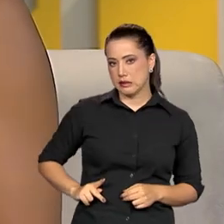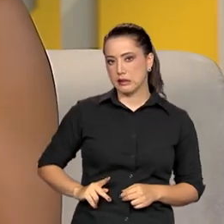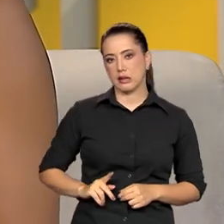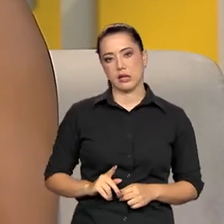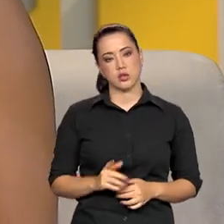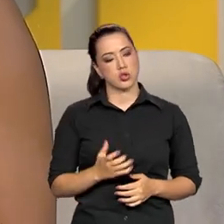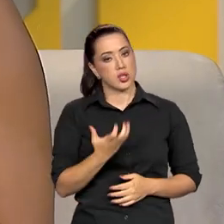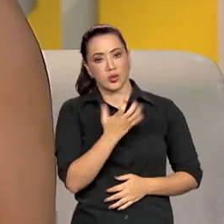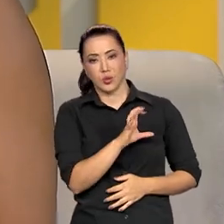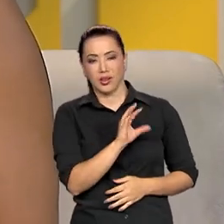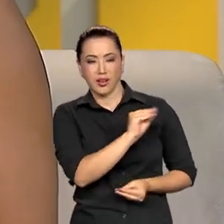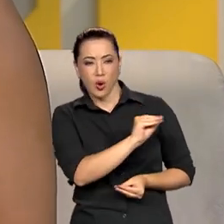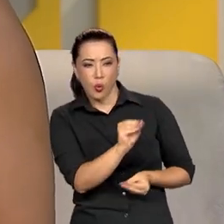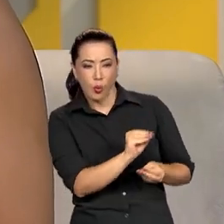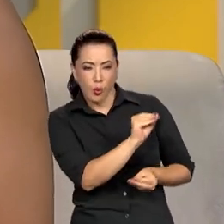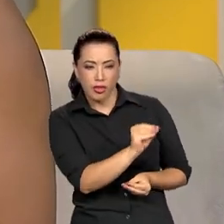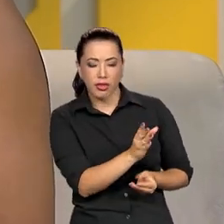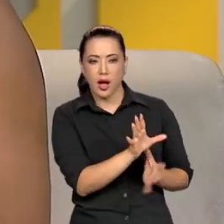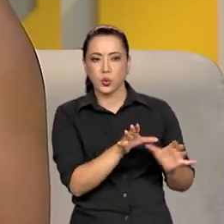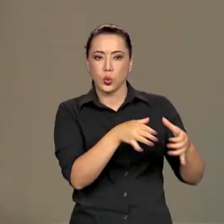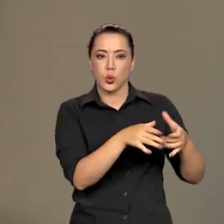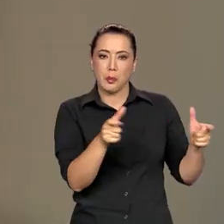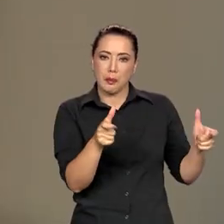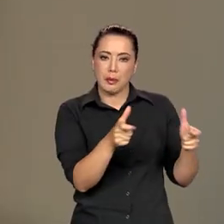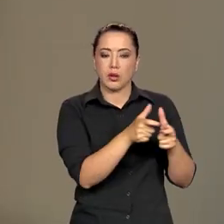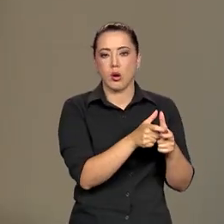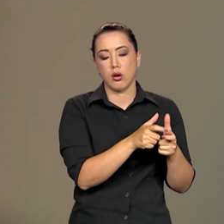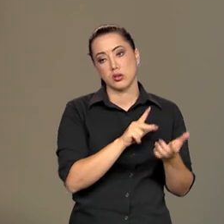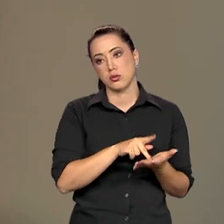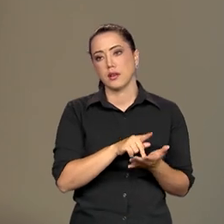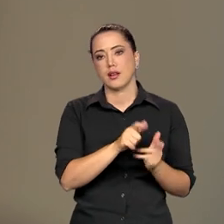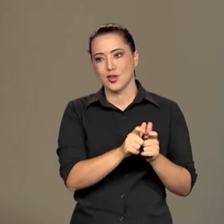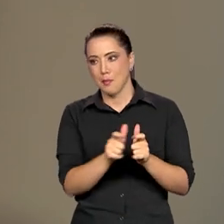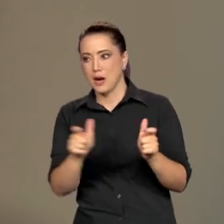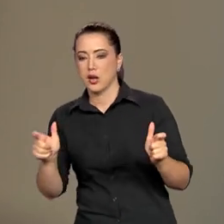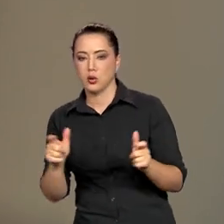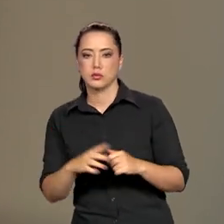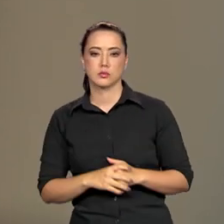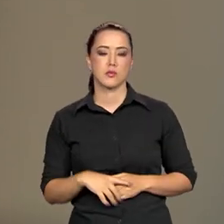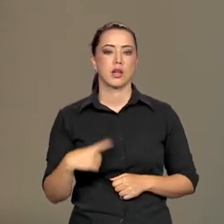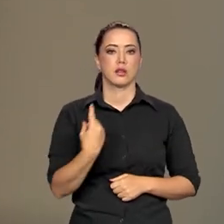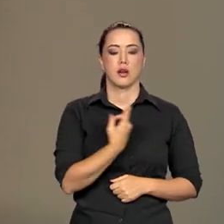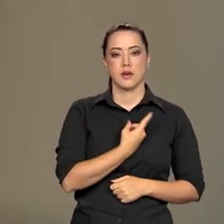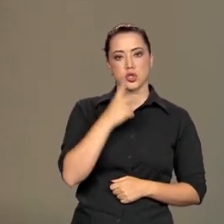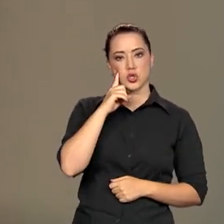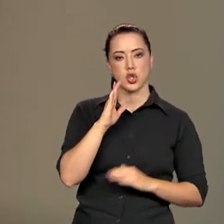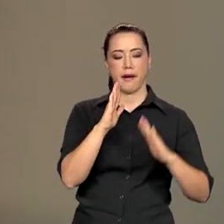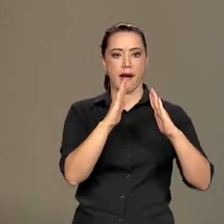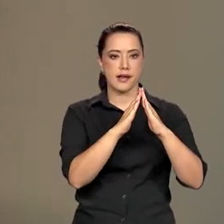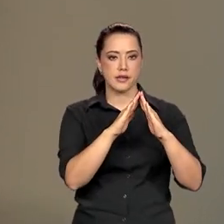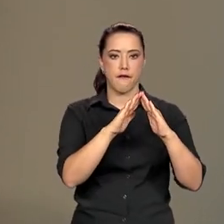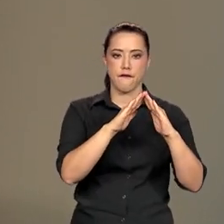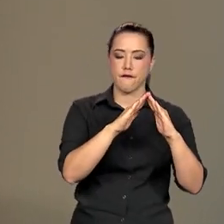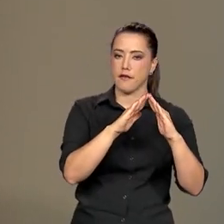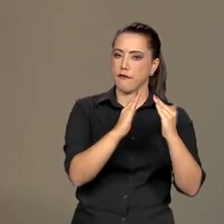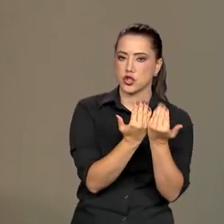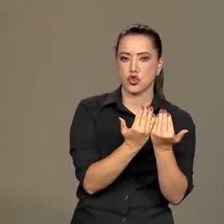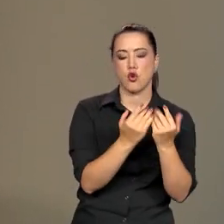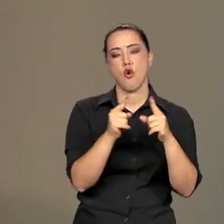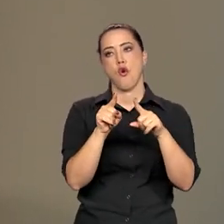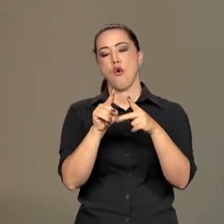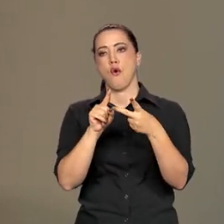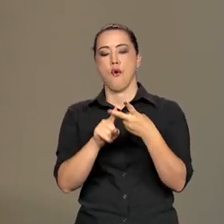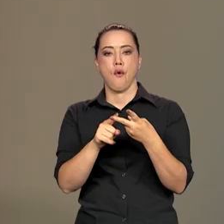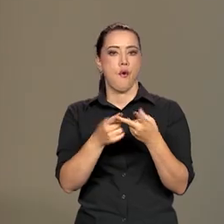minorias, que na verdade são maiorias. Então, gente tinha ali uma redução orçamentária, a gente tinha fechamento de casas, a gente tinha ali um descaso total